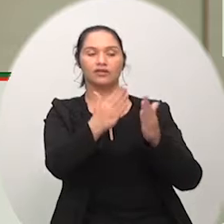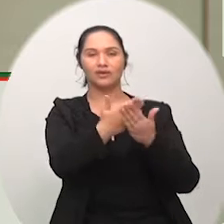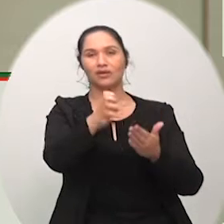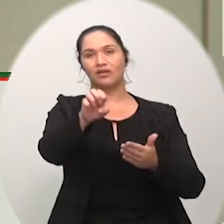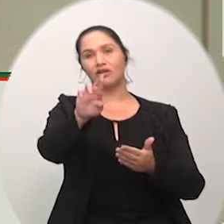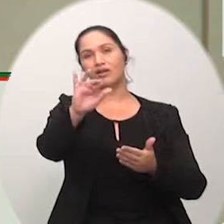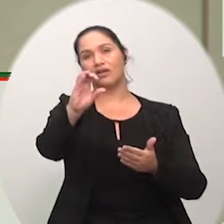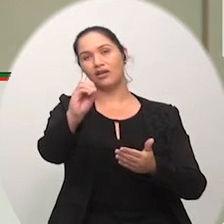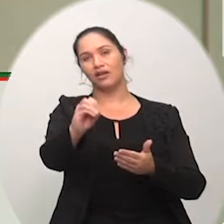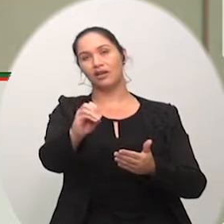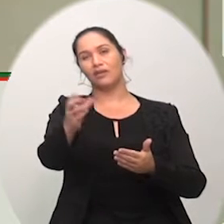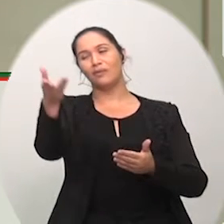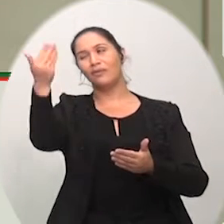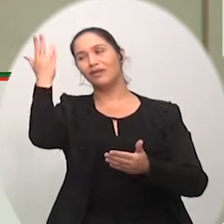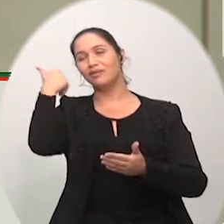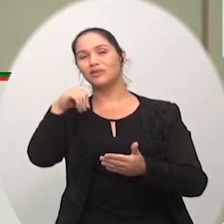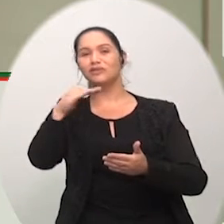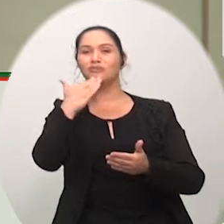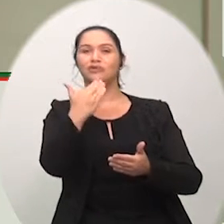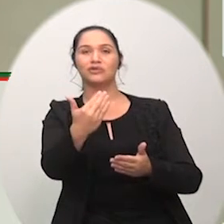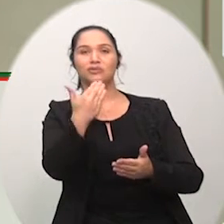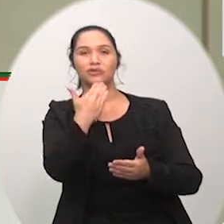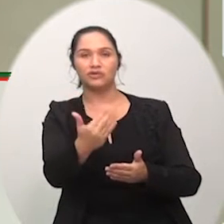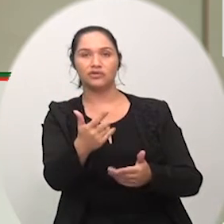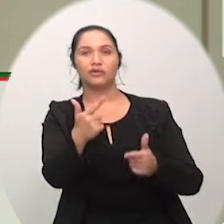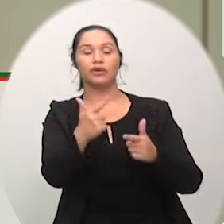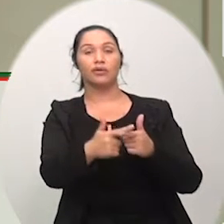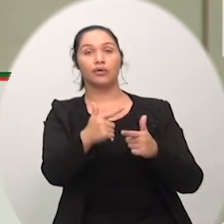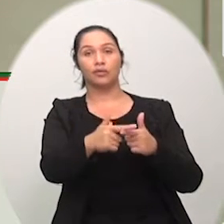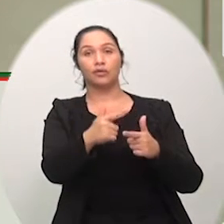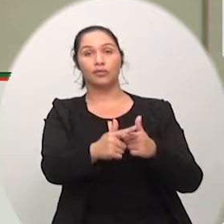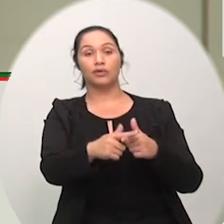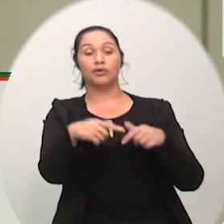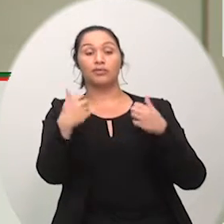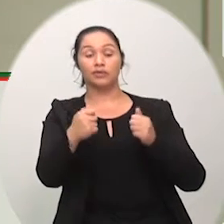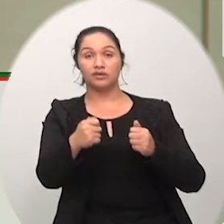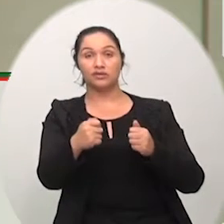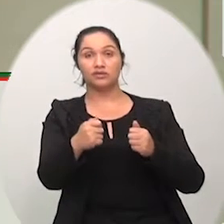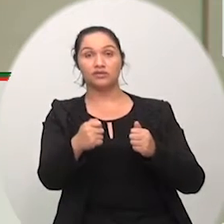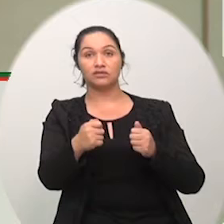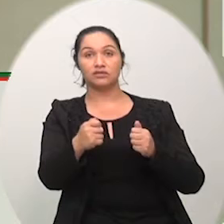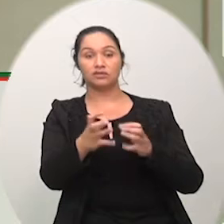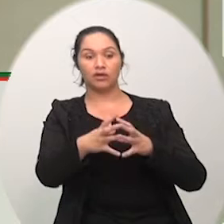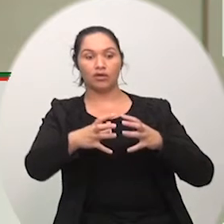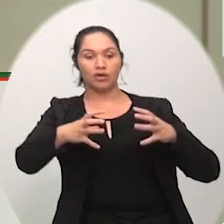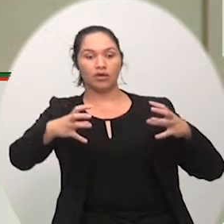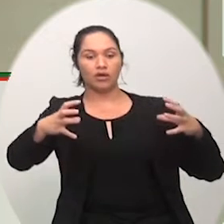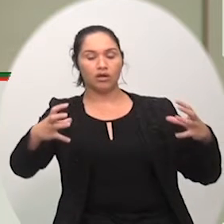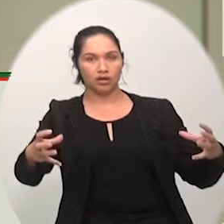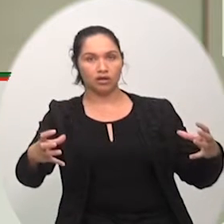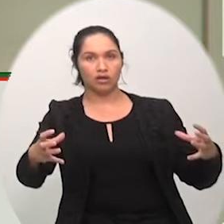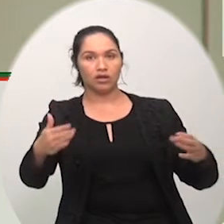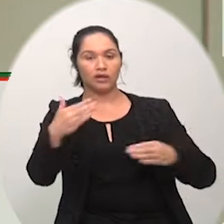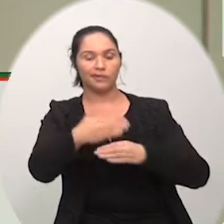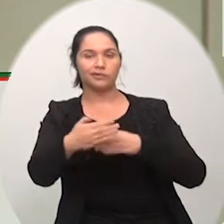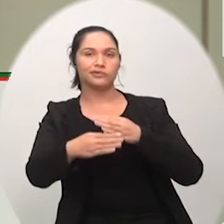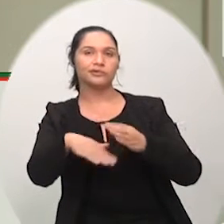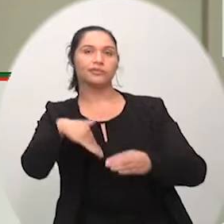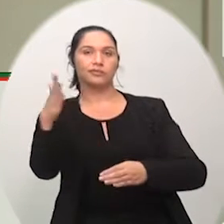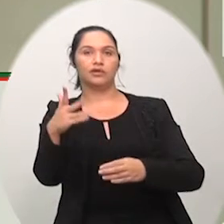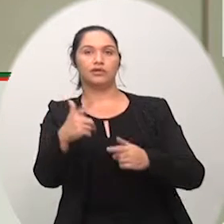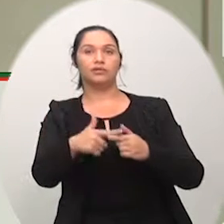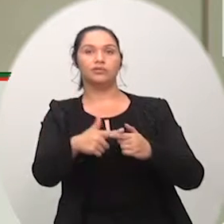ela precisa de ampliação ela tem dois pisos né ela é uma escola de dois andares ela precisa se expandir e